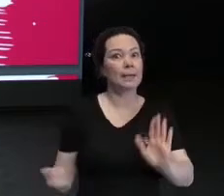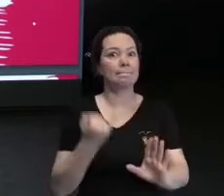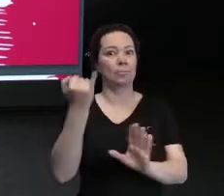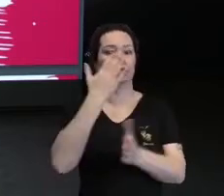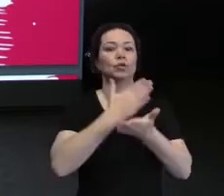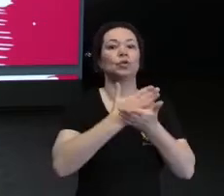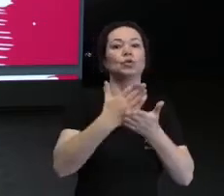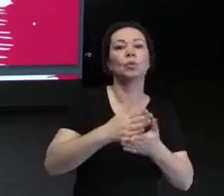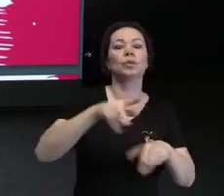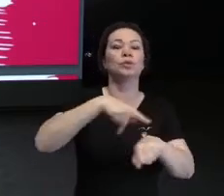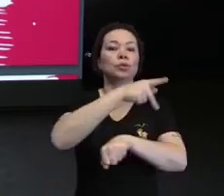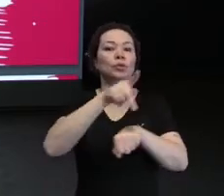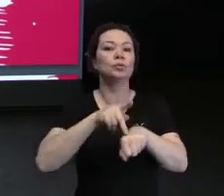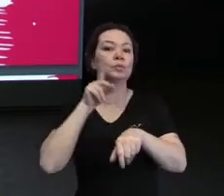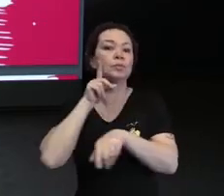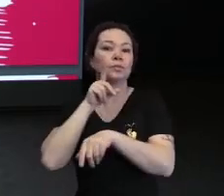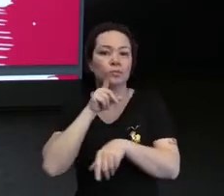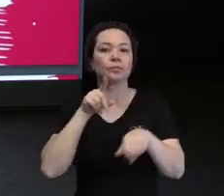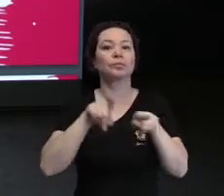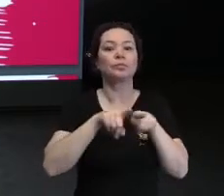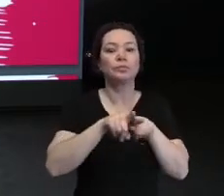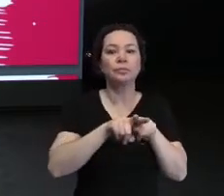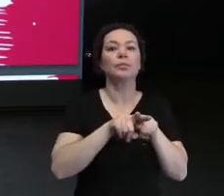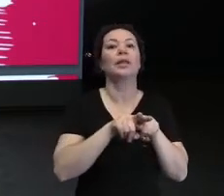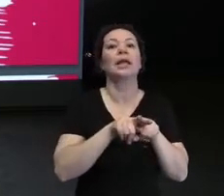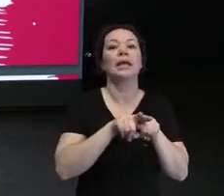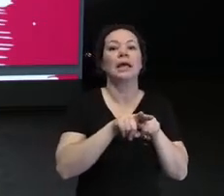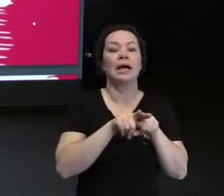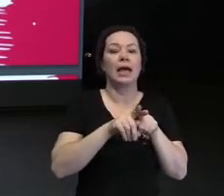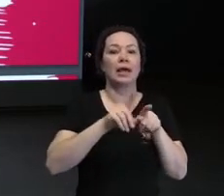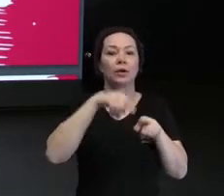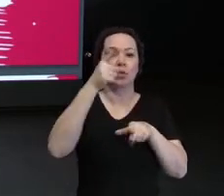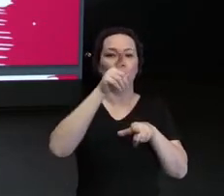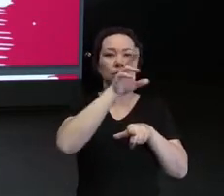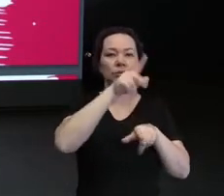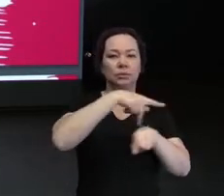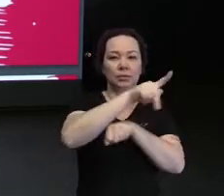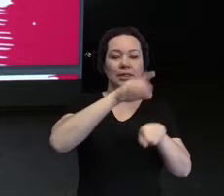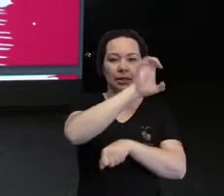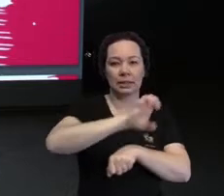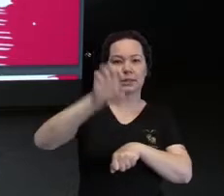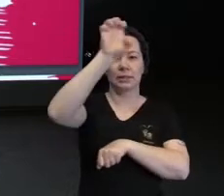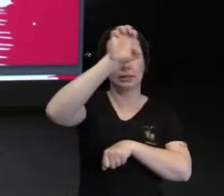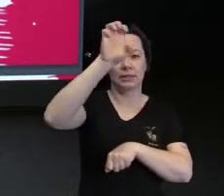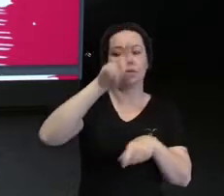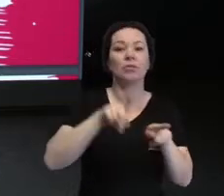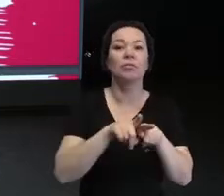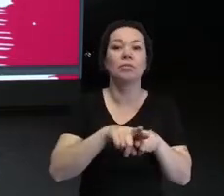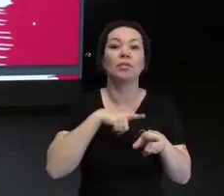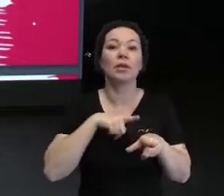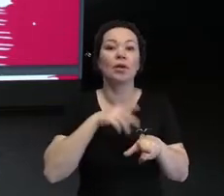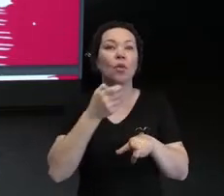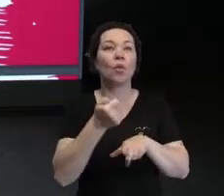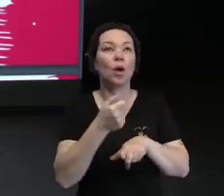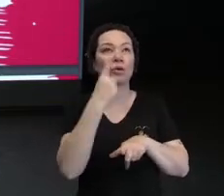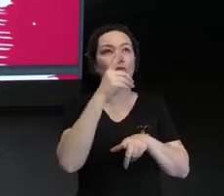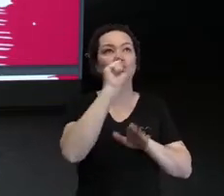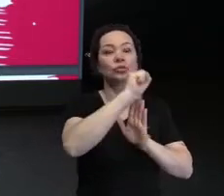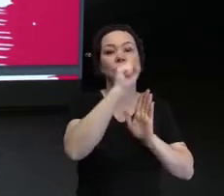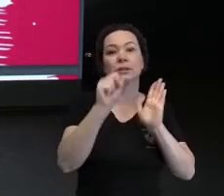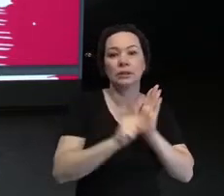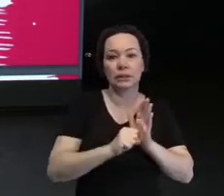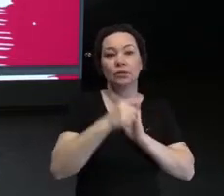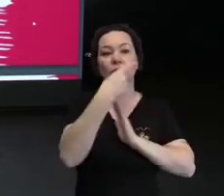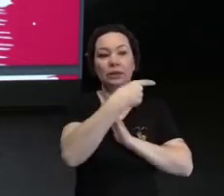Unidos e na Inglaterra, né. Então você tem há quase um século aí, daqui a pouco quase um século dessa